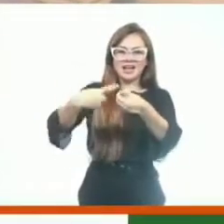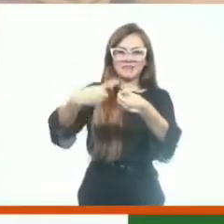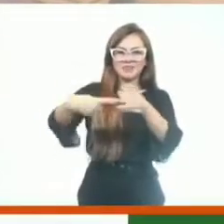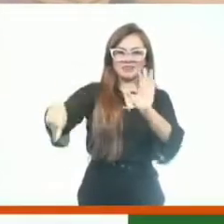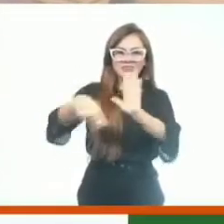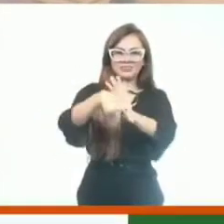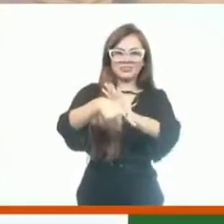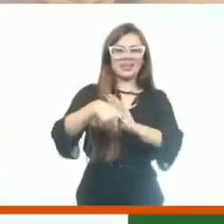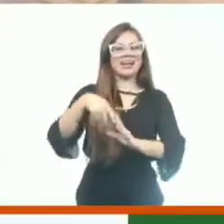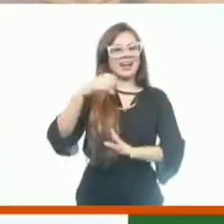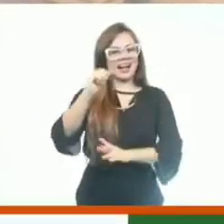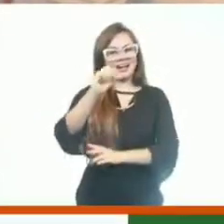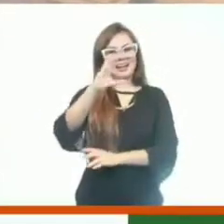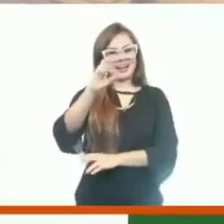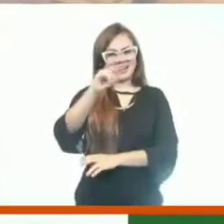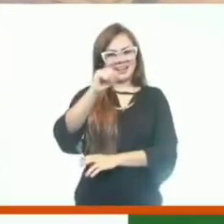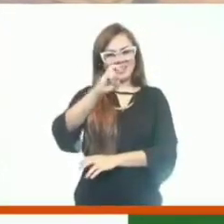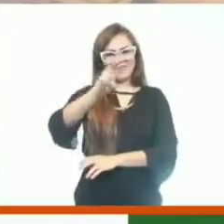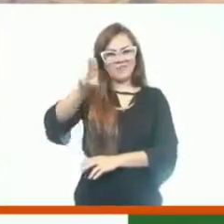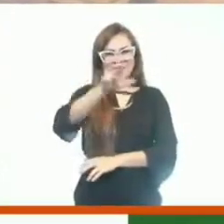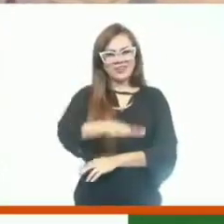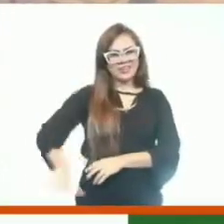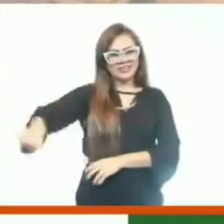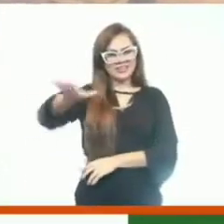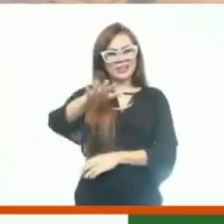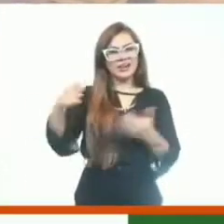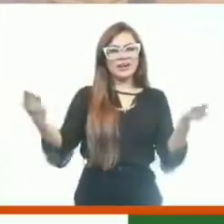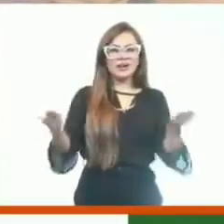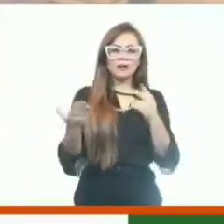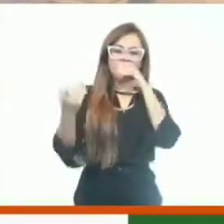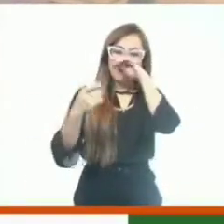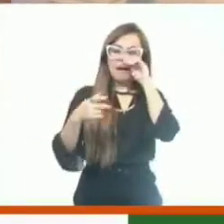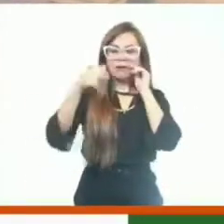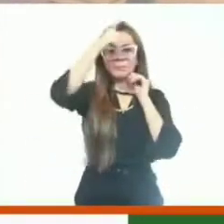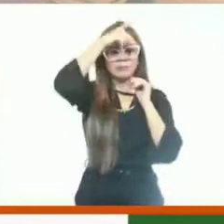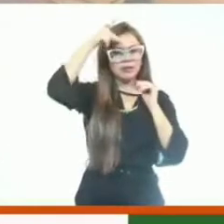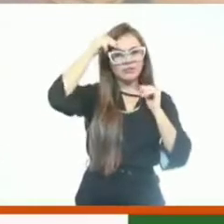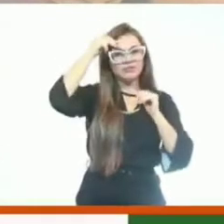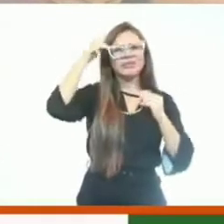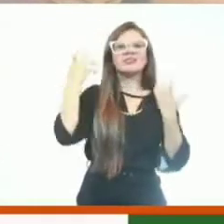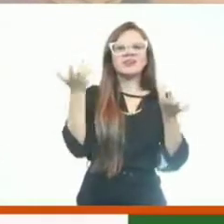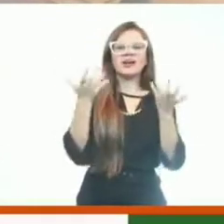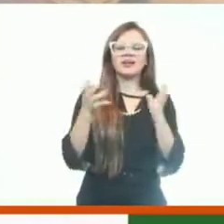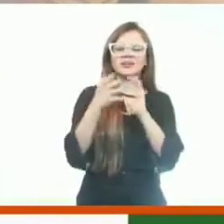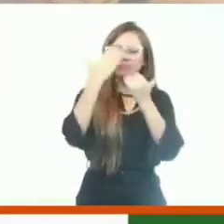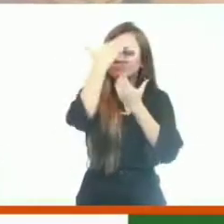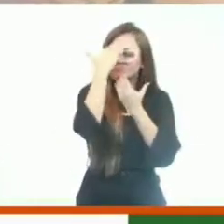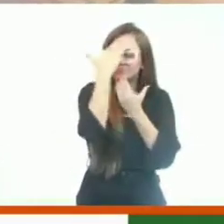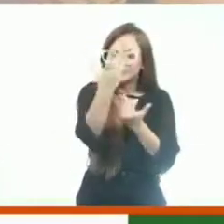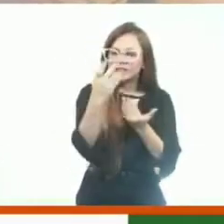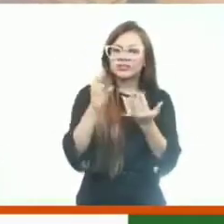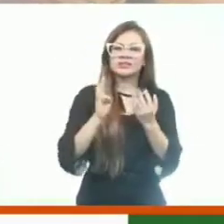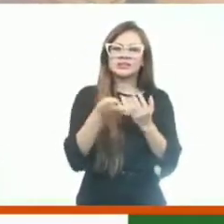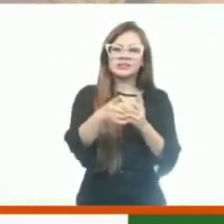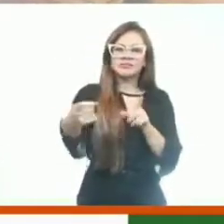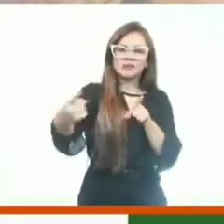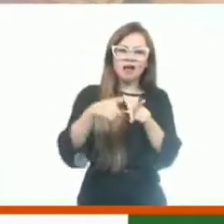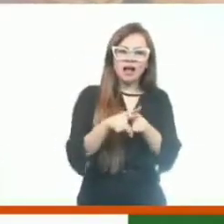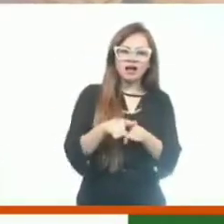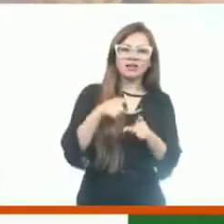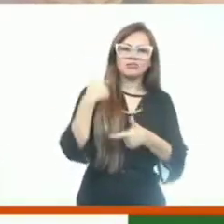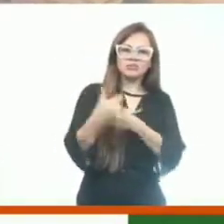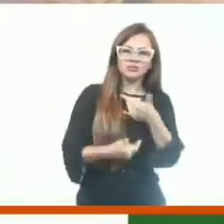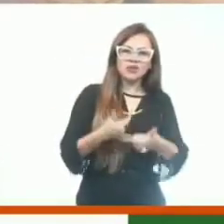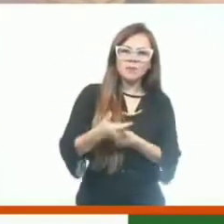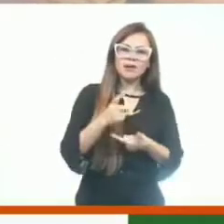para Acaraú e para a região. Tanto, passo a palavra agora para o nosso querido prefeito Alexandre, a quem eu queria agradecer, Alexandre, toda a parceria, todo o